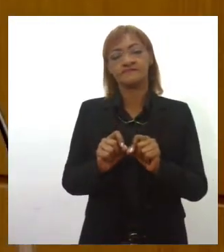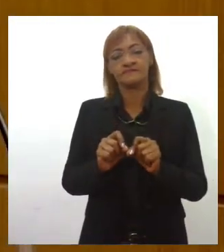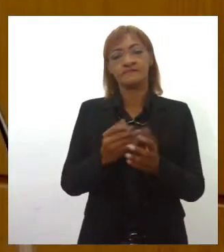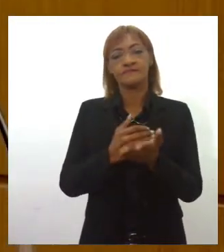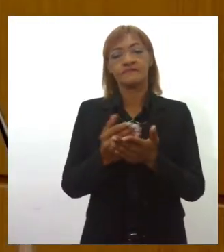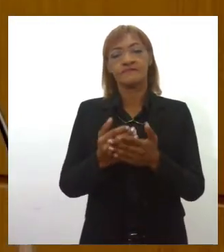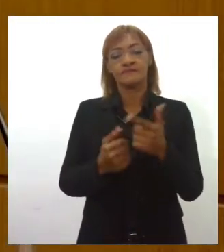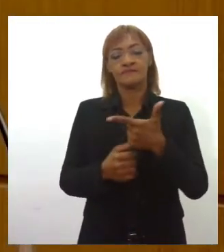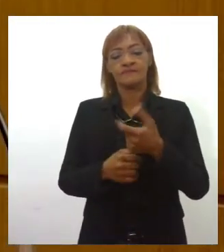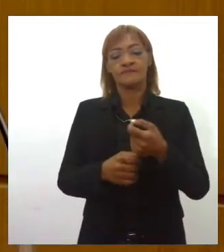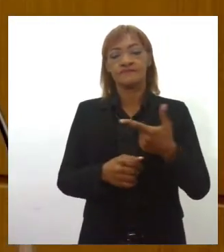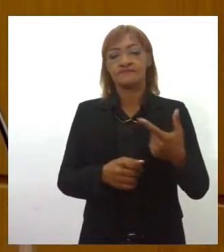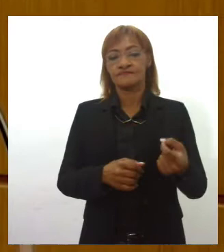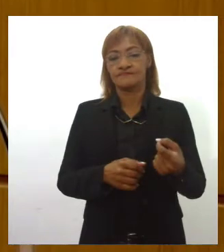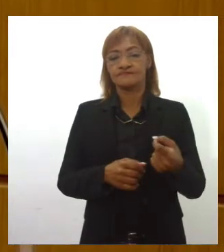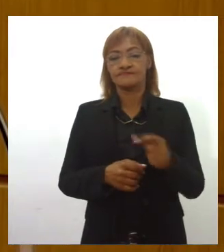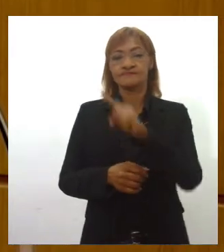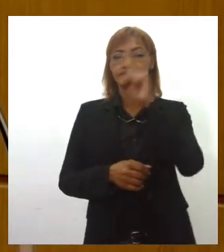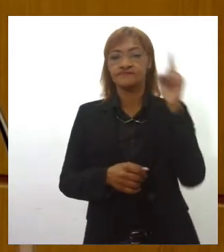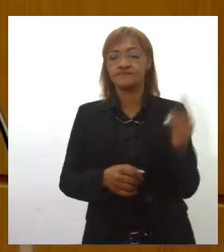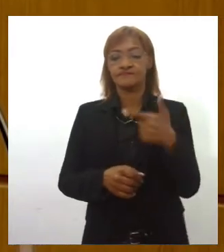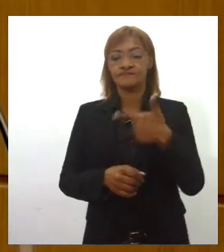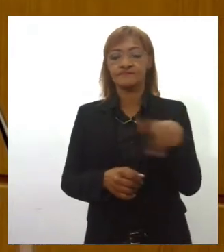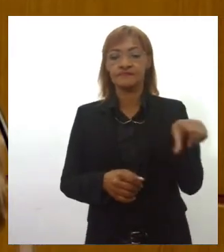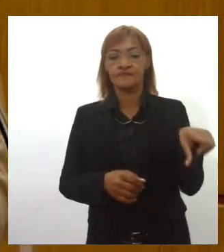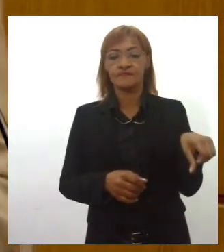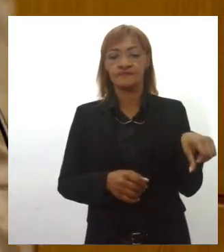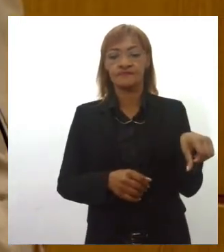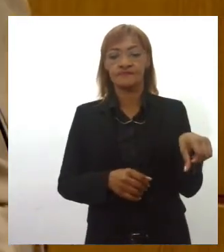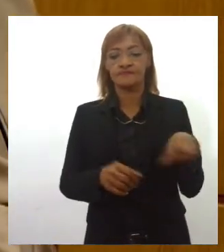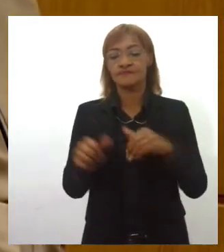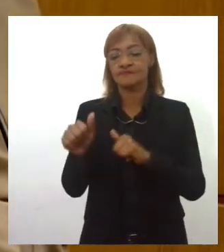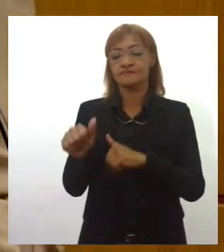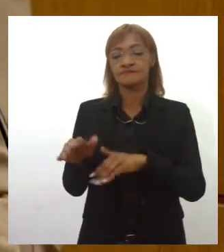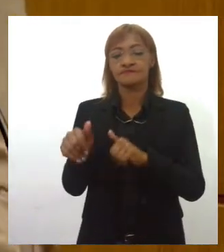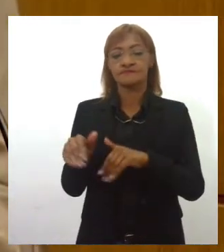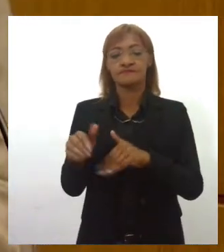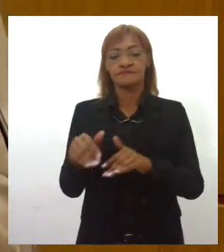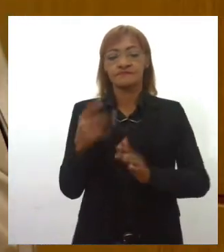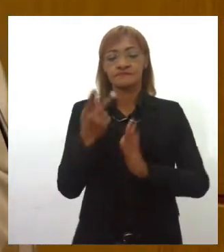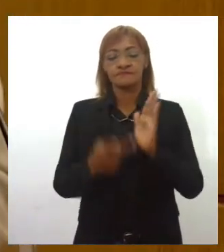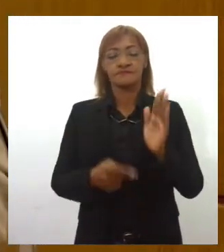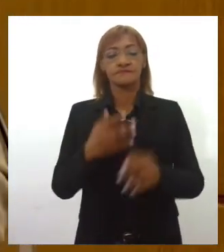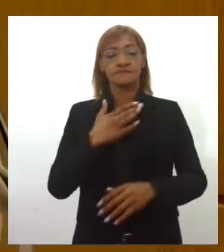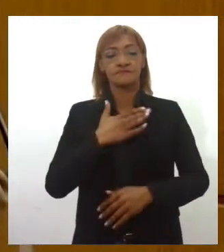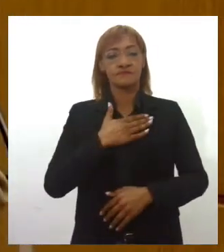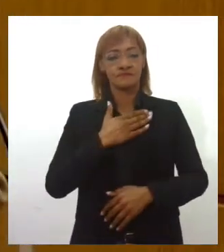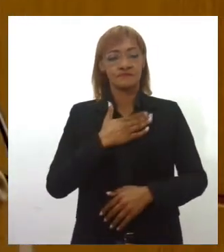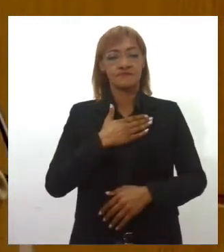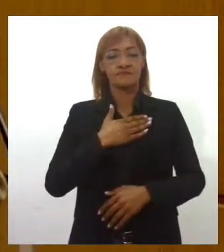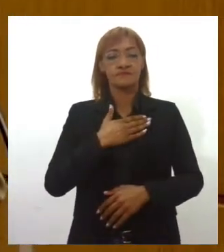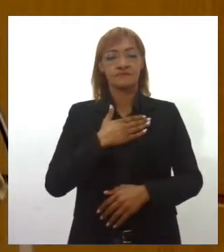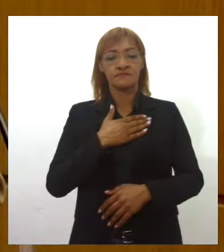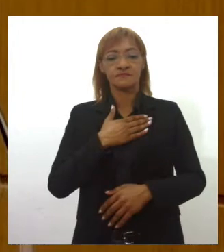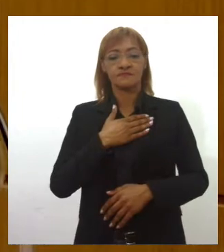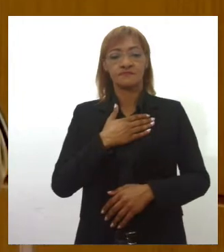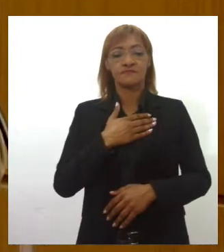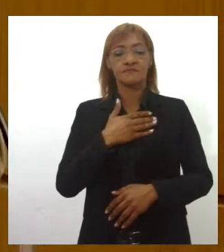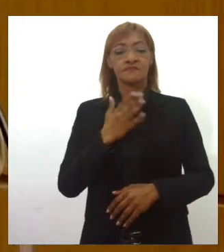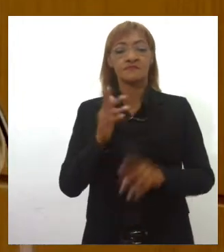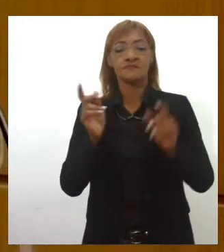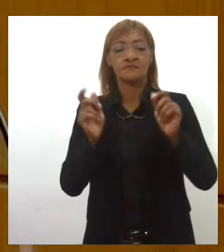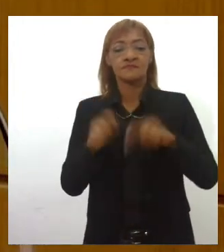2020, na verdade desde o dia 29 de setembro de 2020, um projeto de lei de minha autoria que propõe a